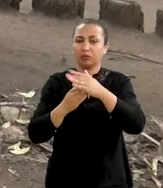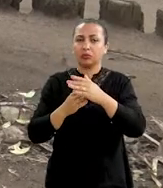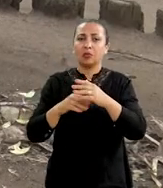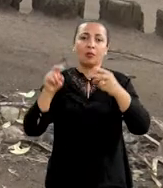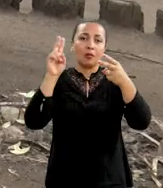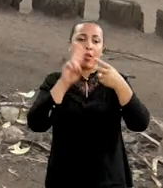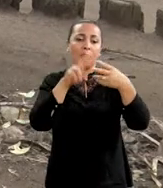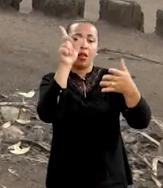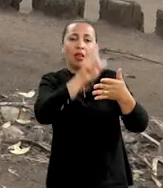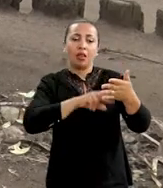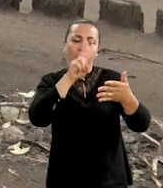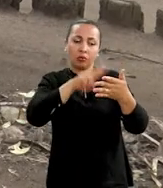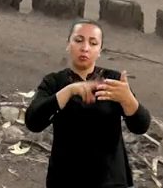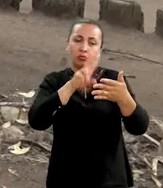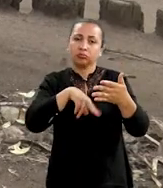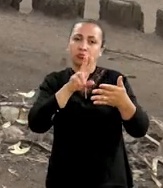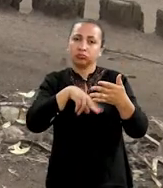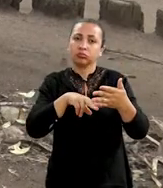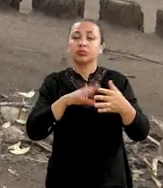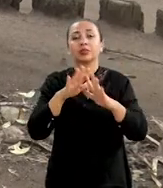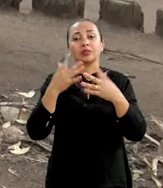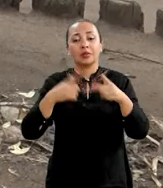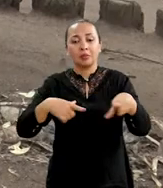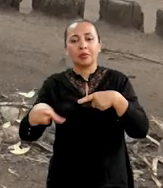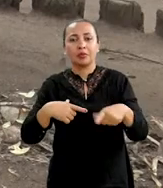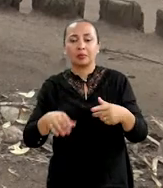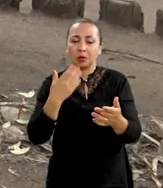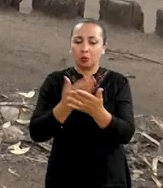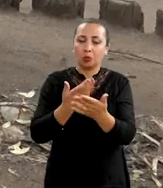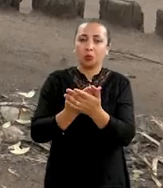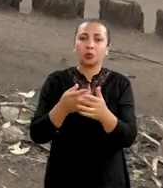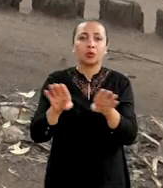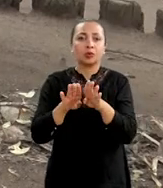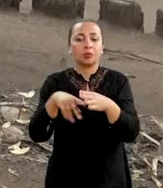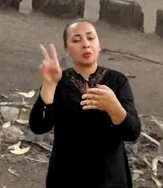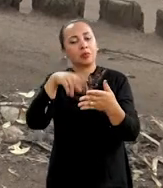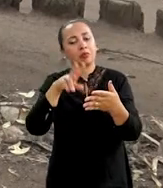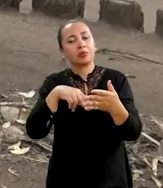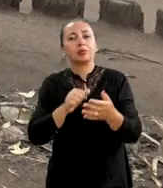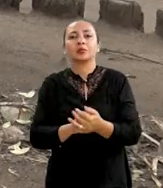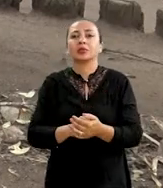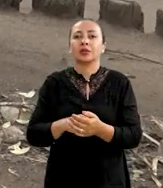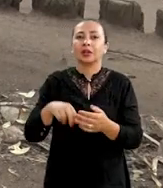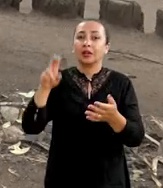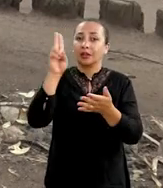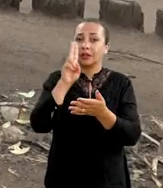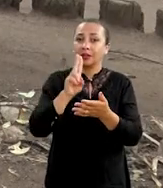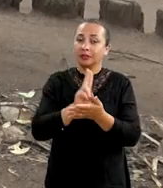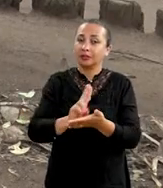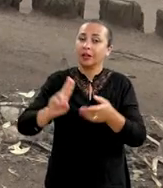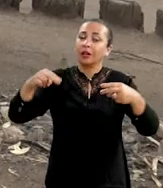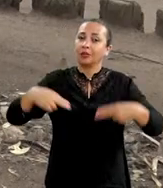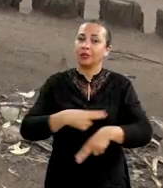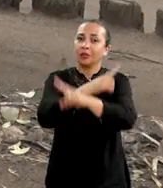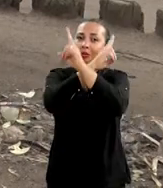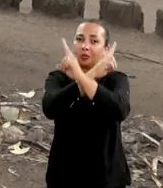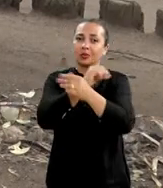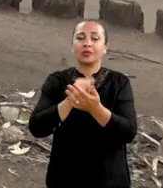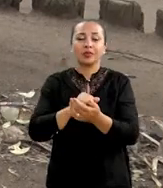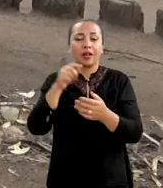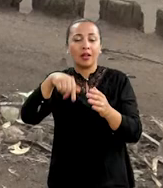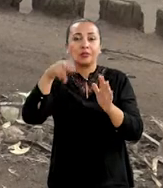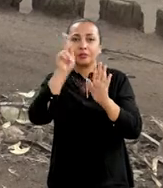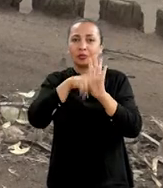Execuções Penais, a remissão se dá pelo trabalho, pelo estudo e pela leitura. E na Universidade Estadual do Sudoeste da Bahia,